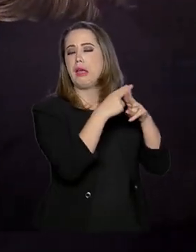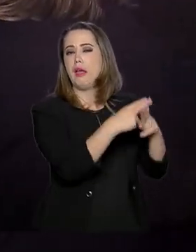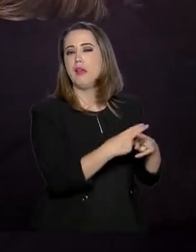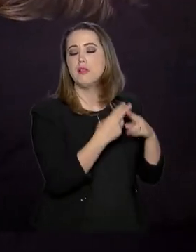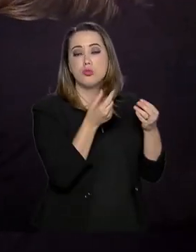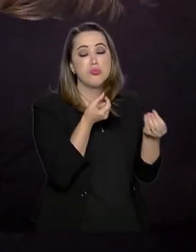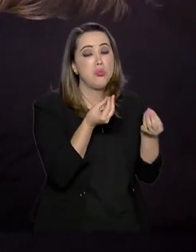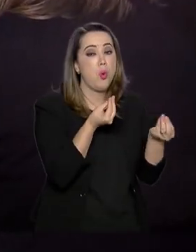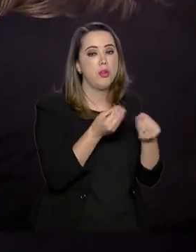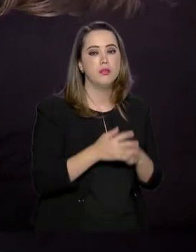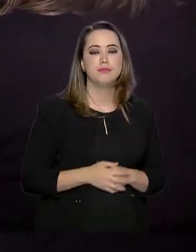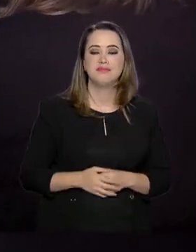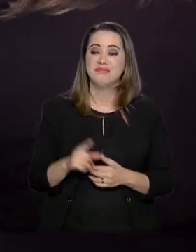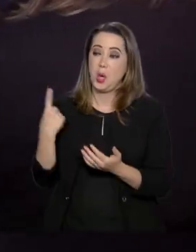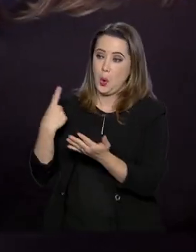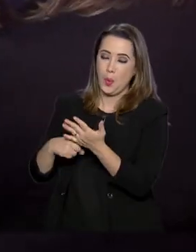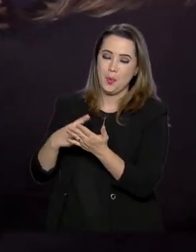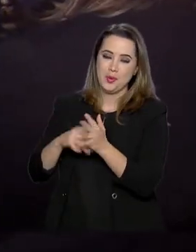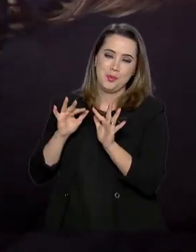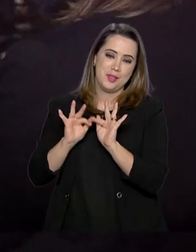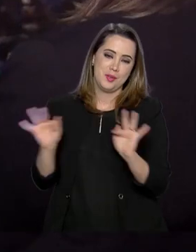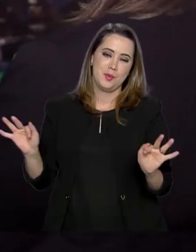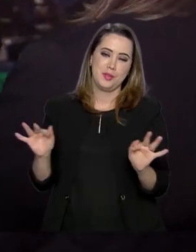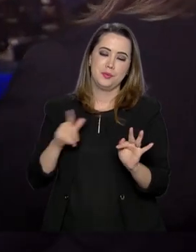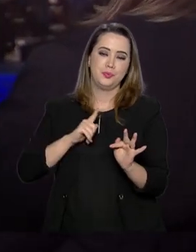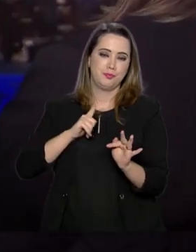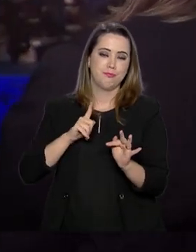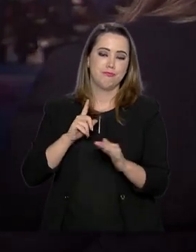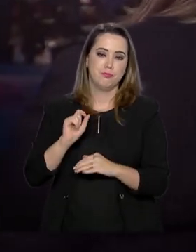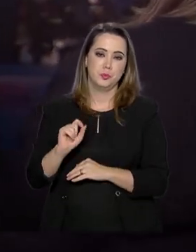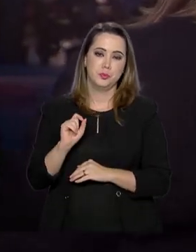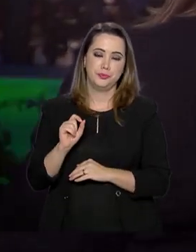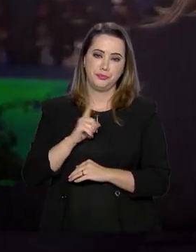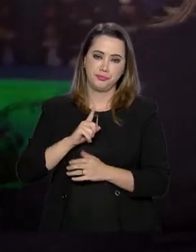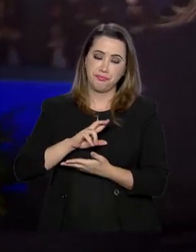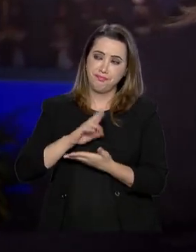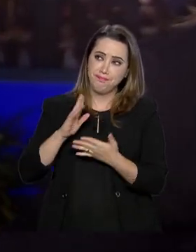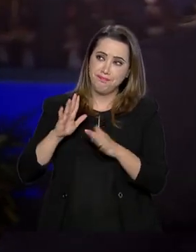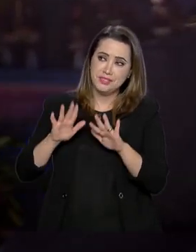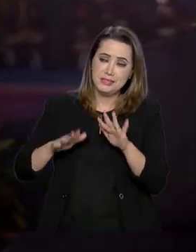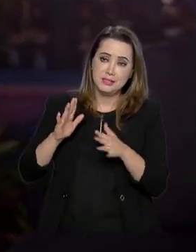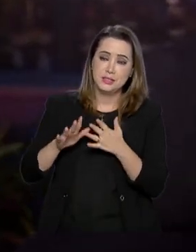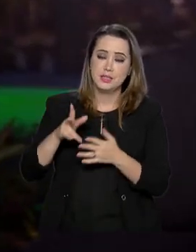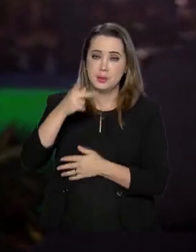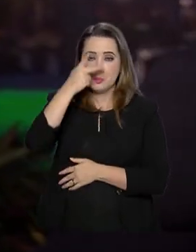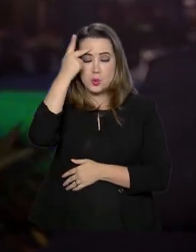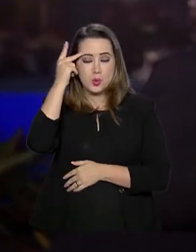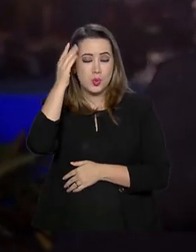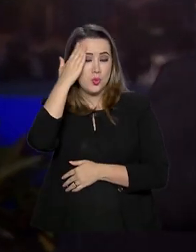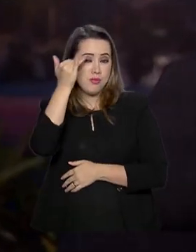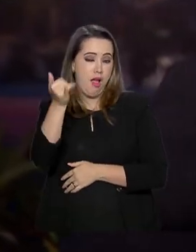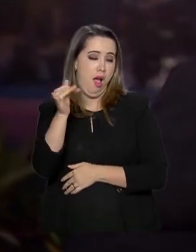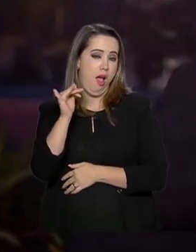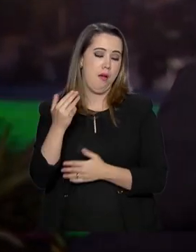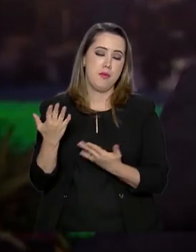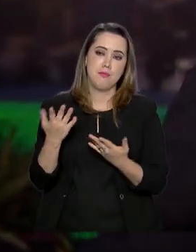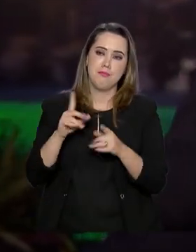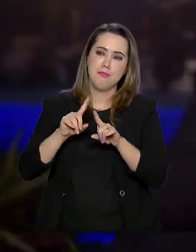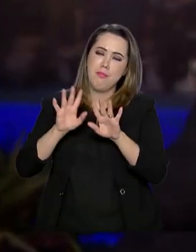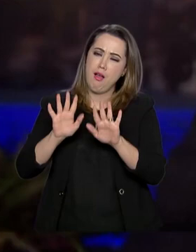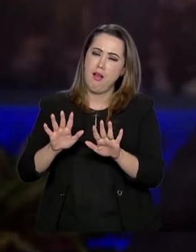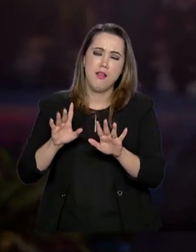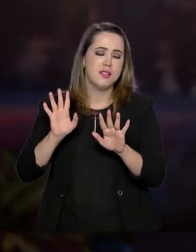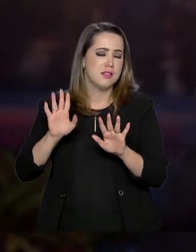Esse é um acordo muito simples, que existia, pelo menos, muita desinformação com relação a isso. É um acordo comum,